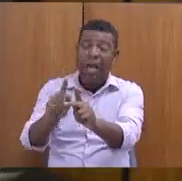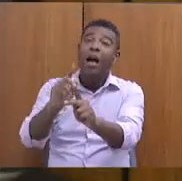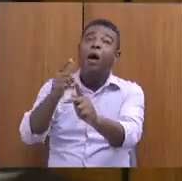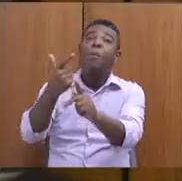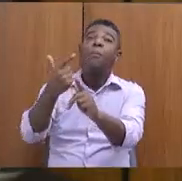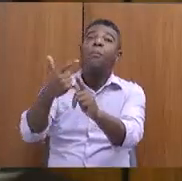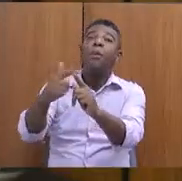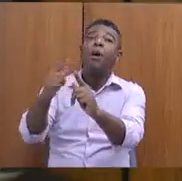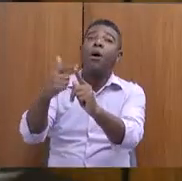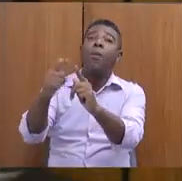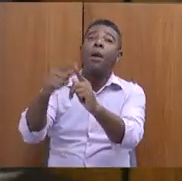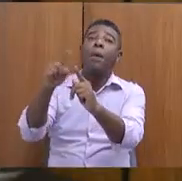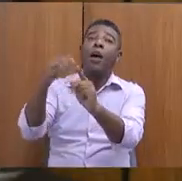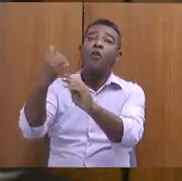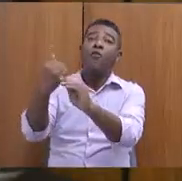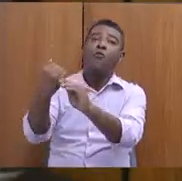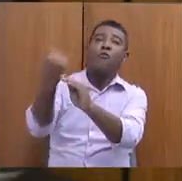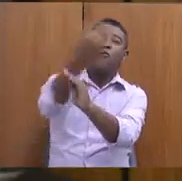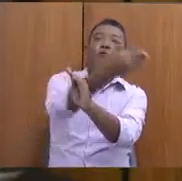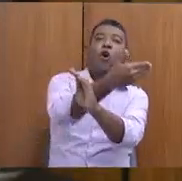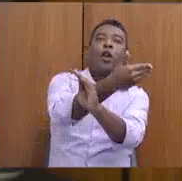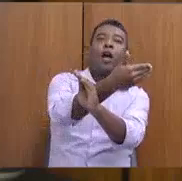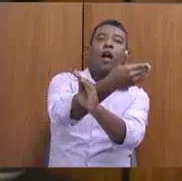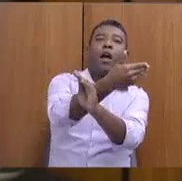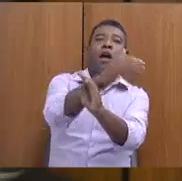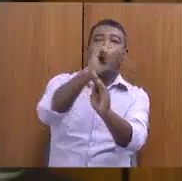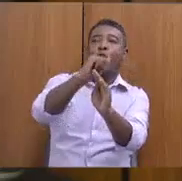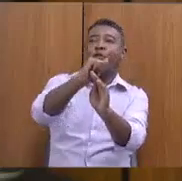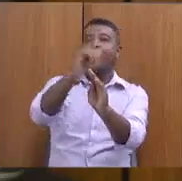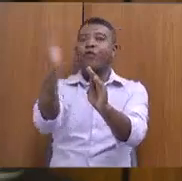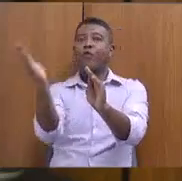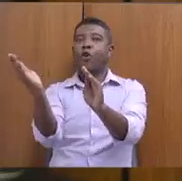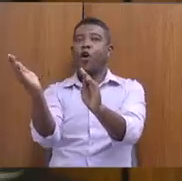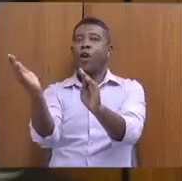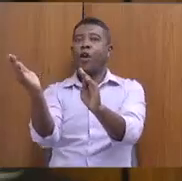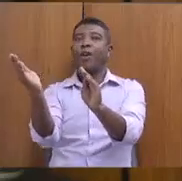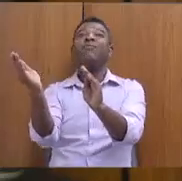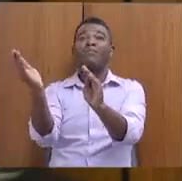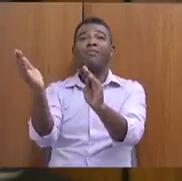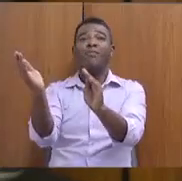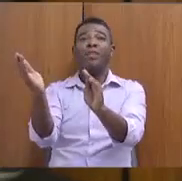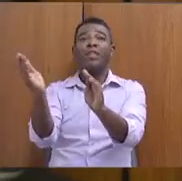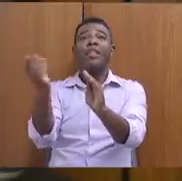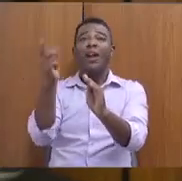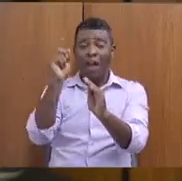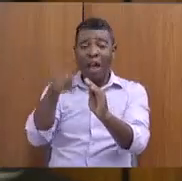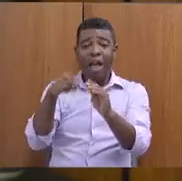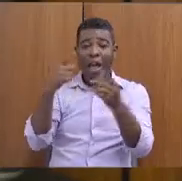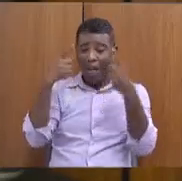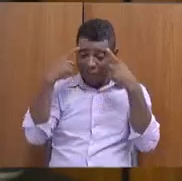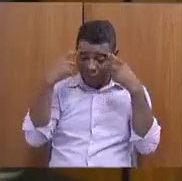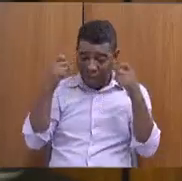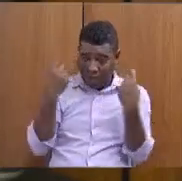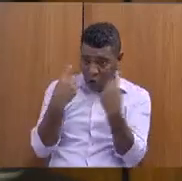violenta. O problema da violência contra a escola é um processo externo. E, por isso,